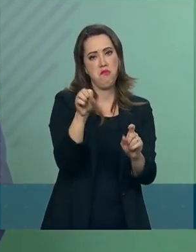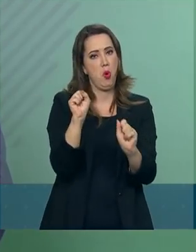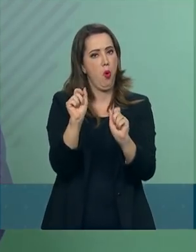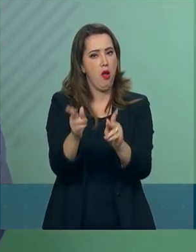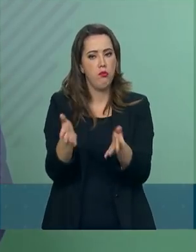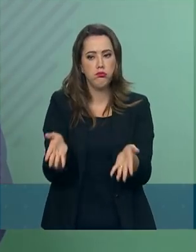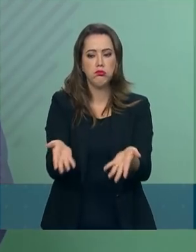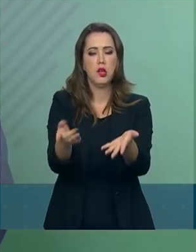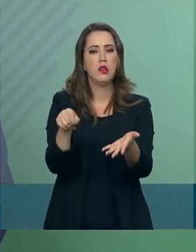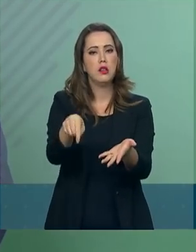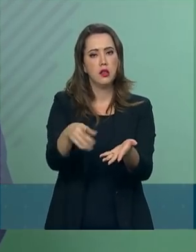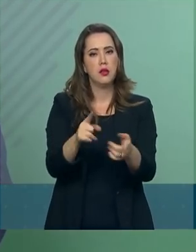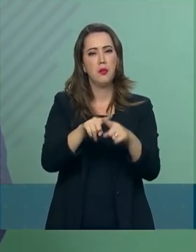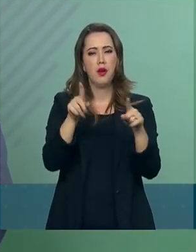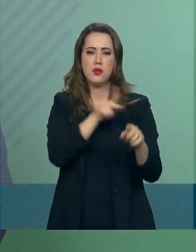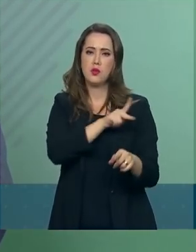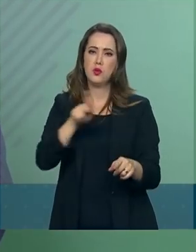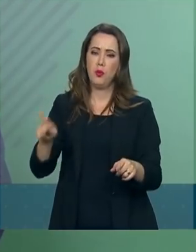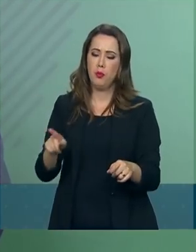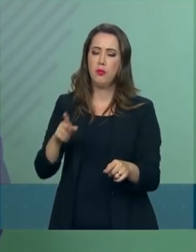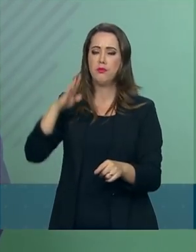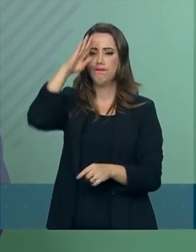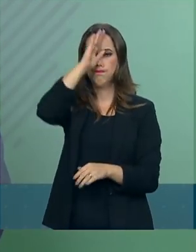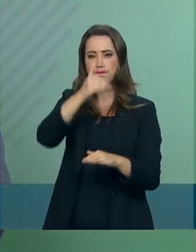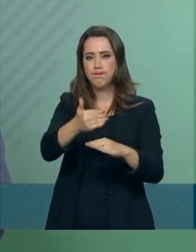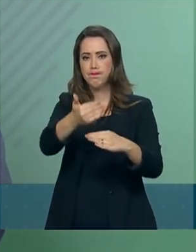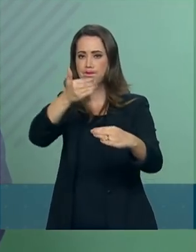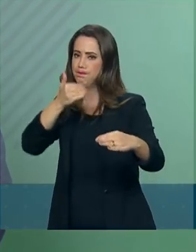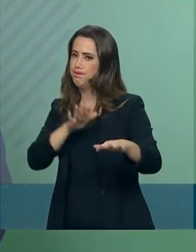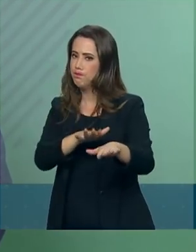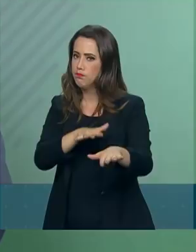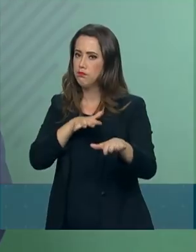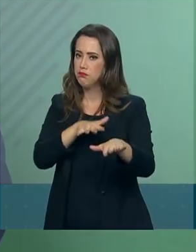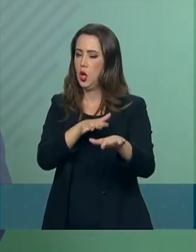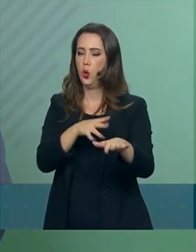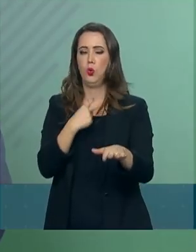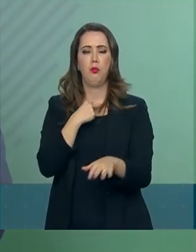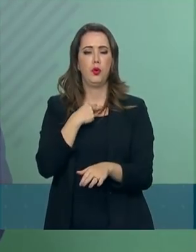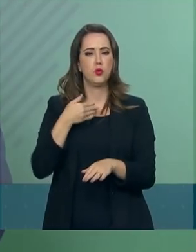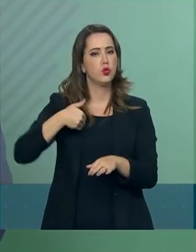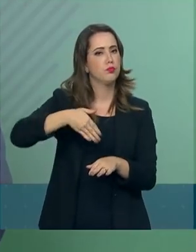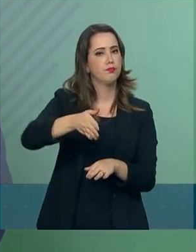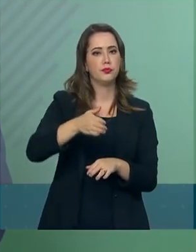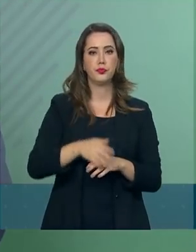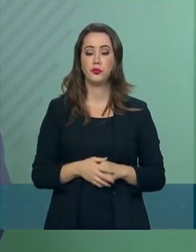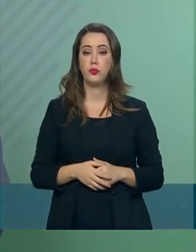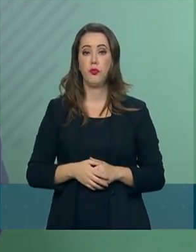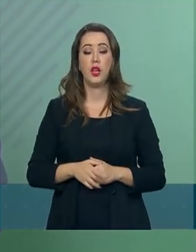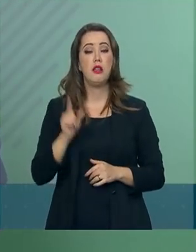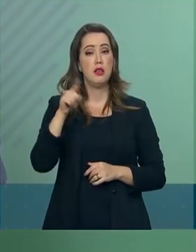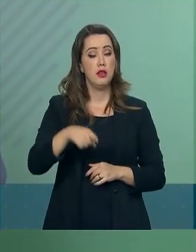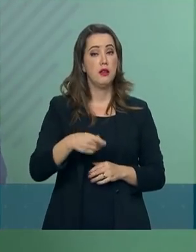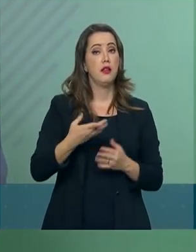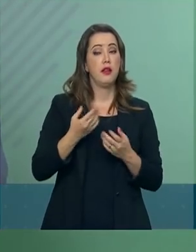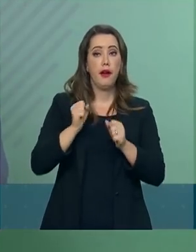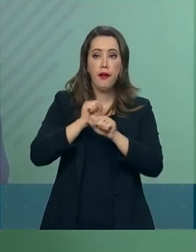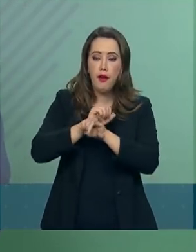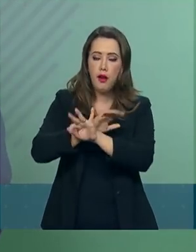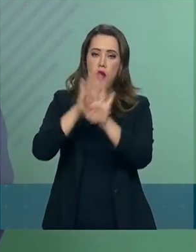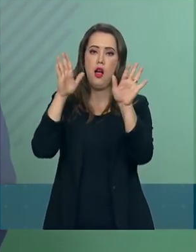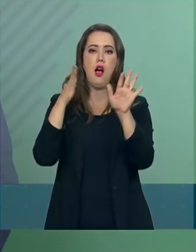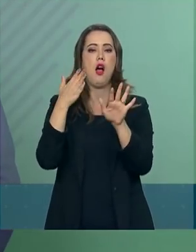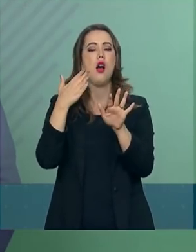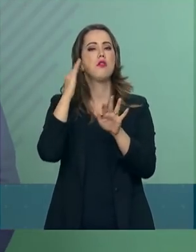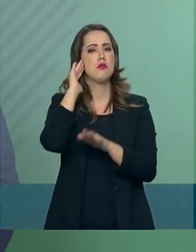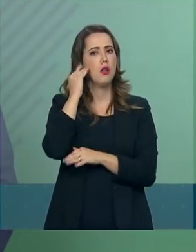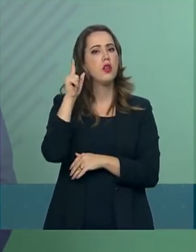vem declarando ao longo da semana e mesmo da semana passada. Então, o presidente quer deixar claro o entendimento da importância desse